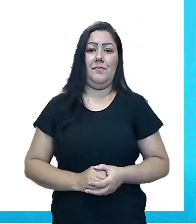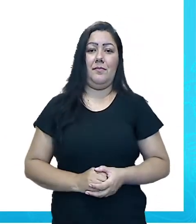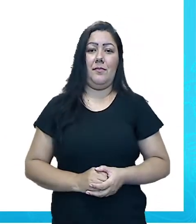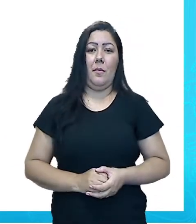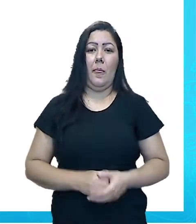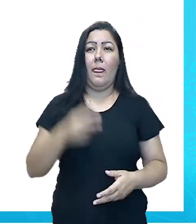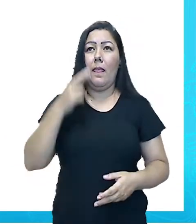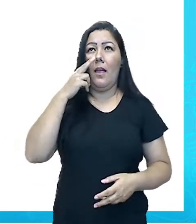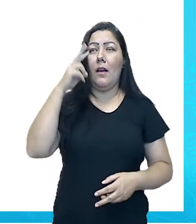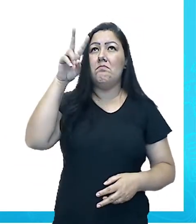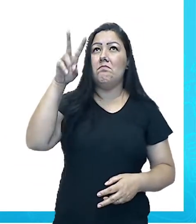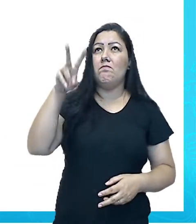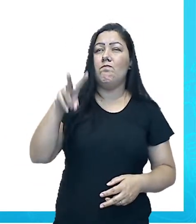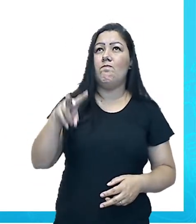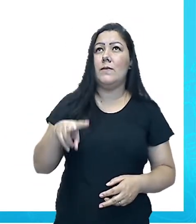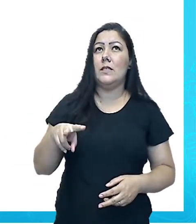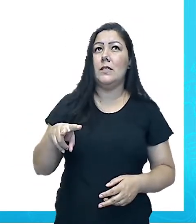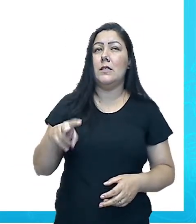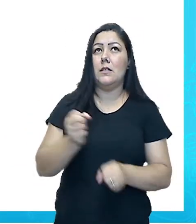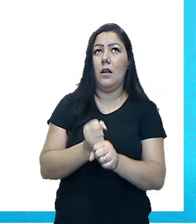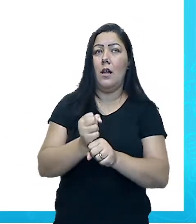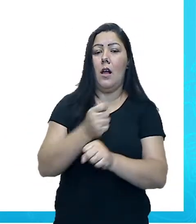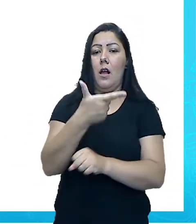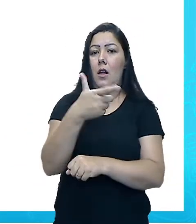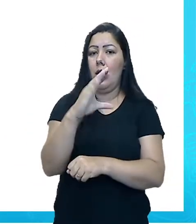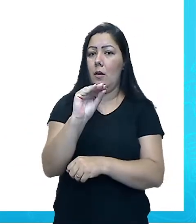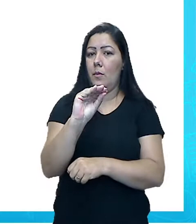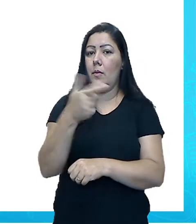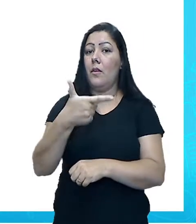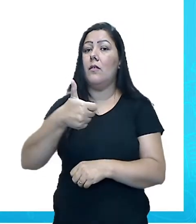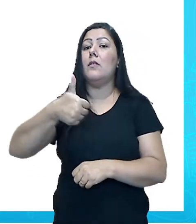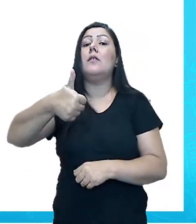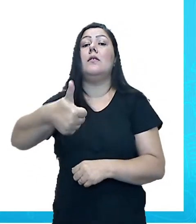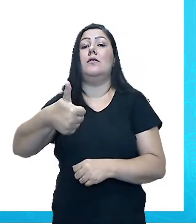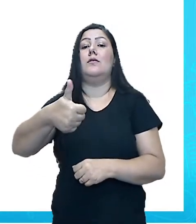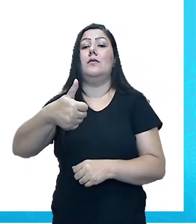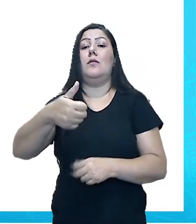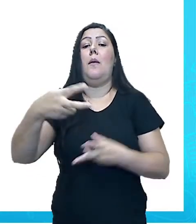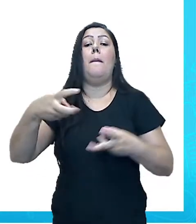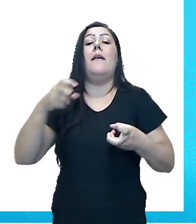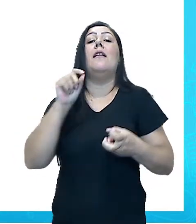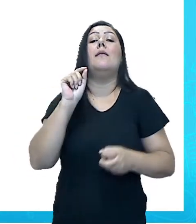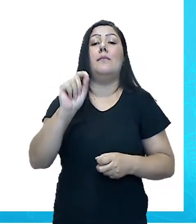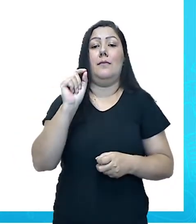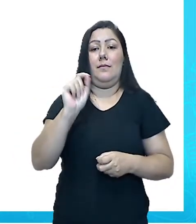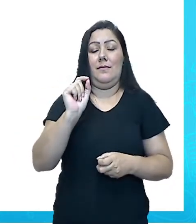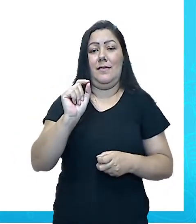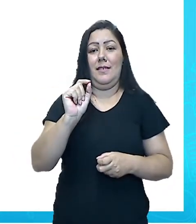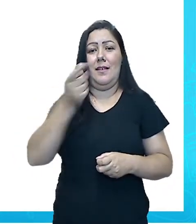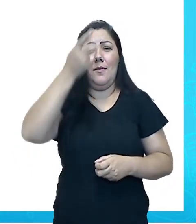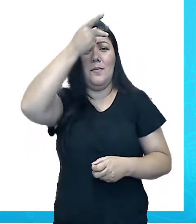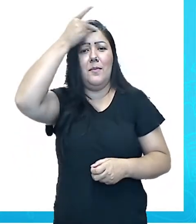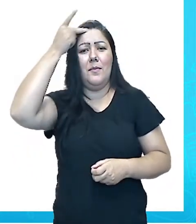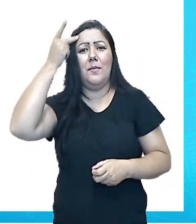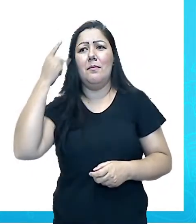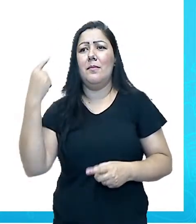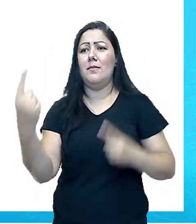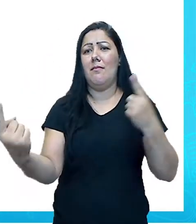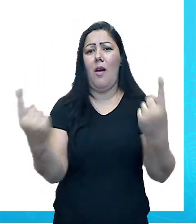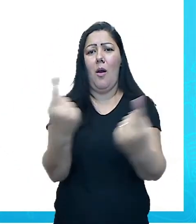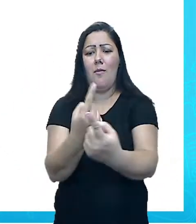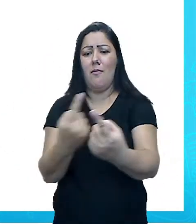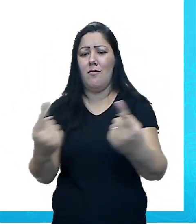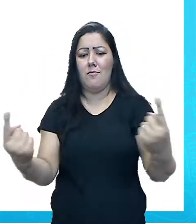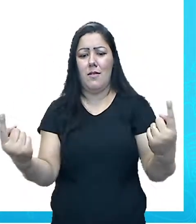percebemos que as relações entre as pessoas, elas têm mudado. Mais